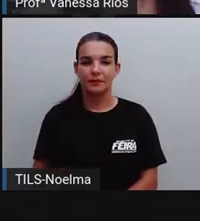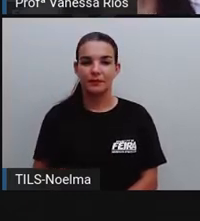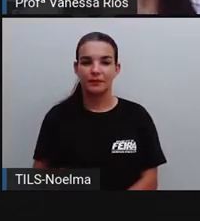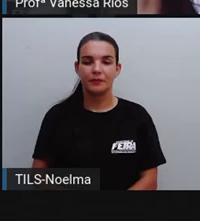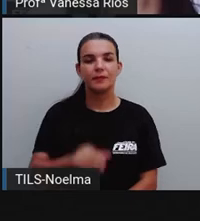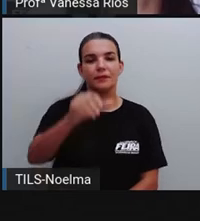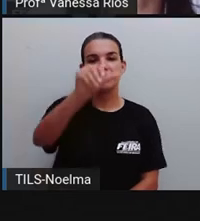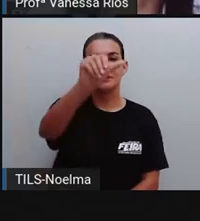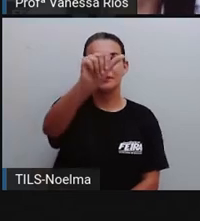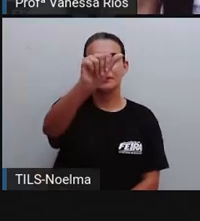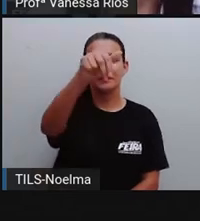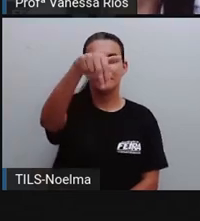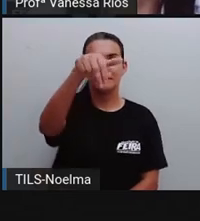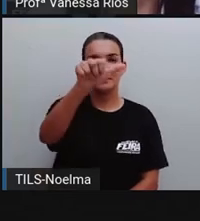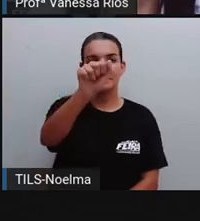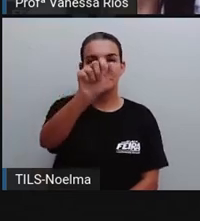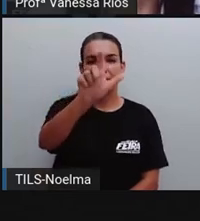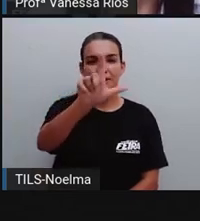Analisar.